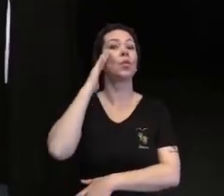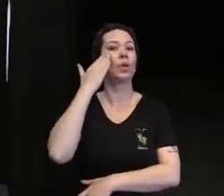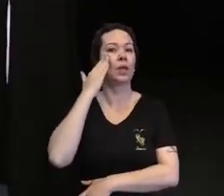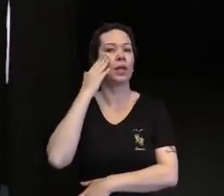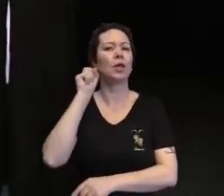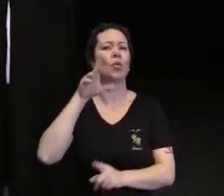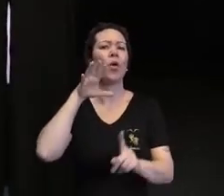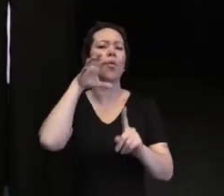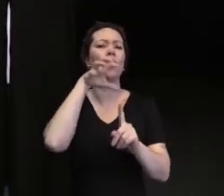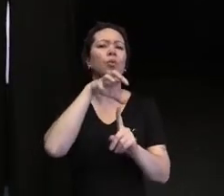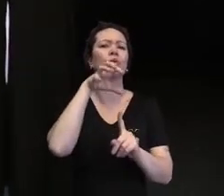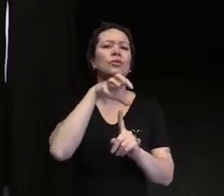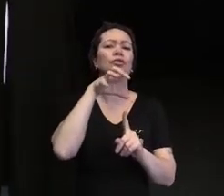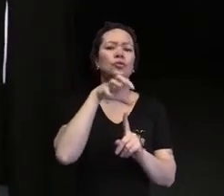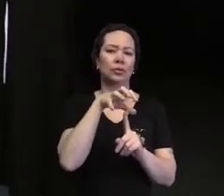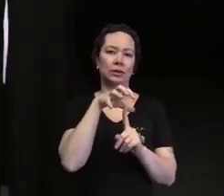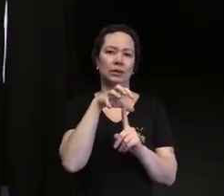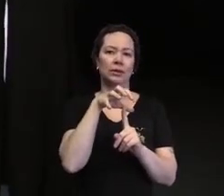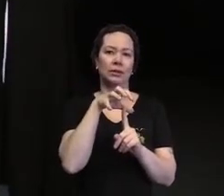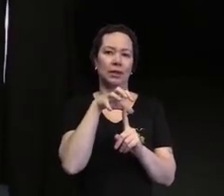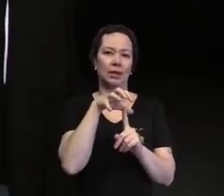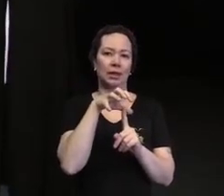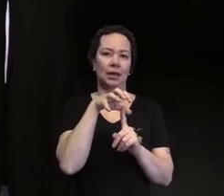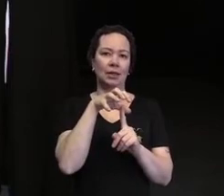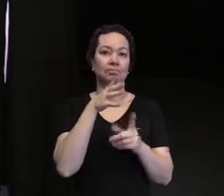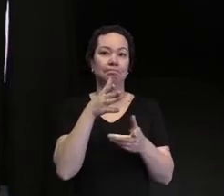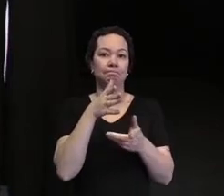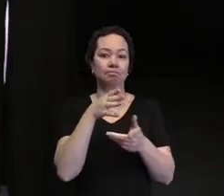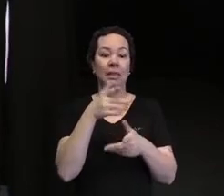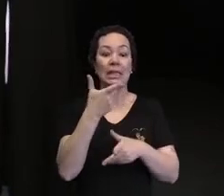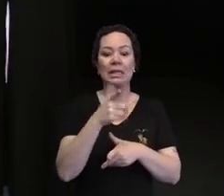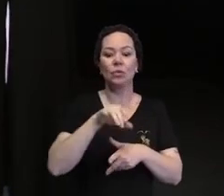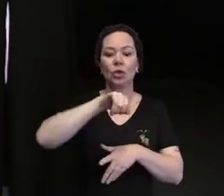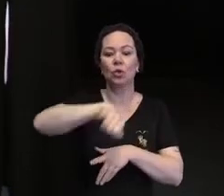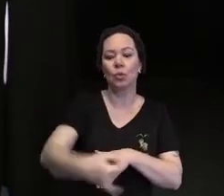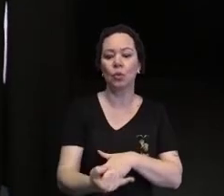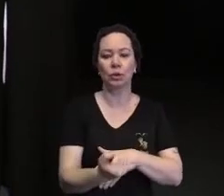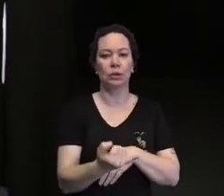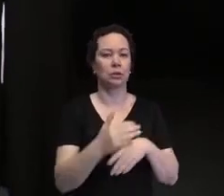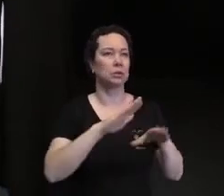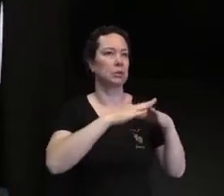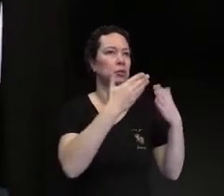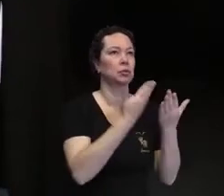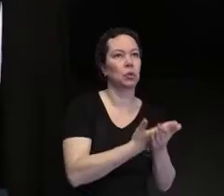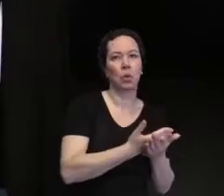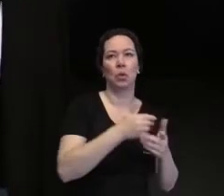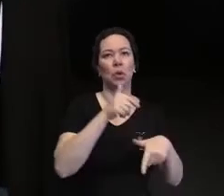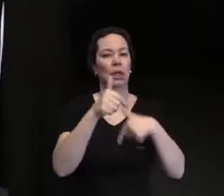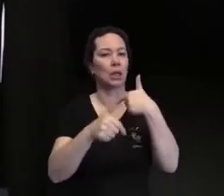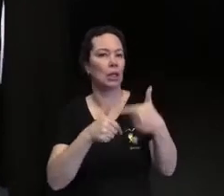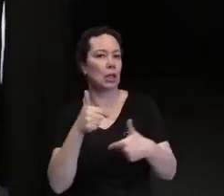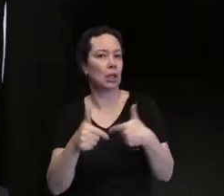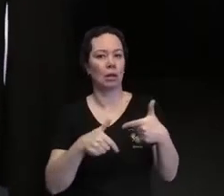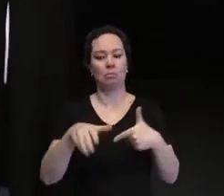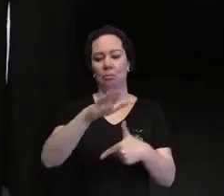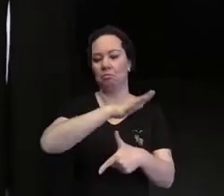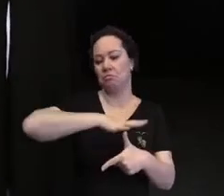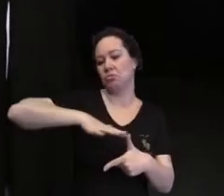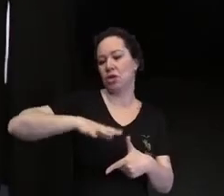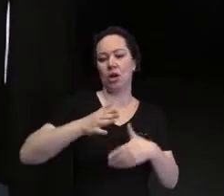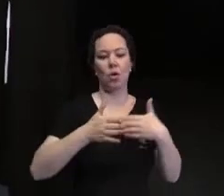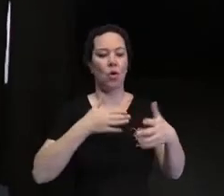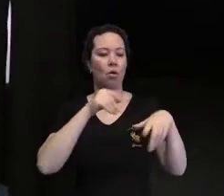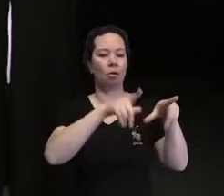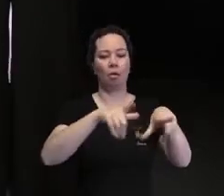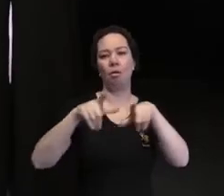impacto que a falta de oportunidades, seja na escola, seja no trabalho, seja em todos os lugares que a gente convive,